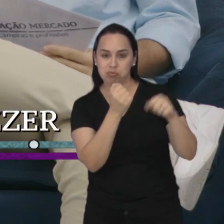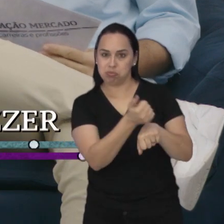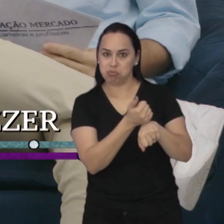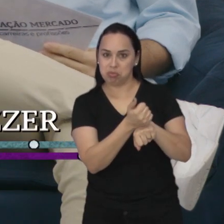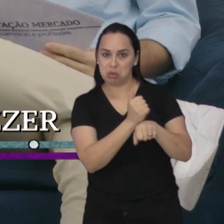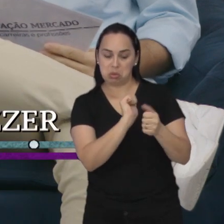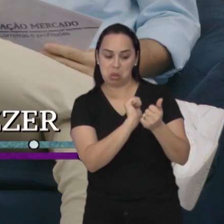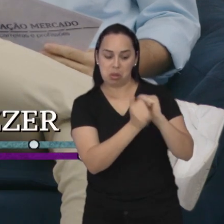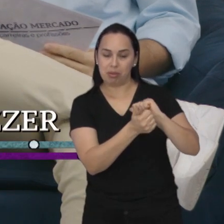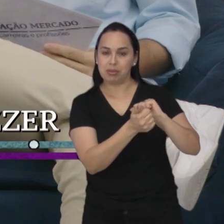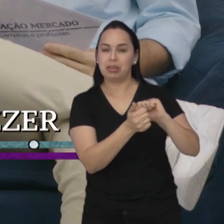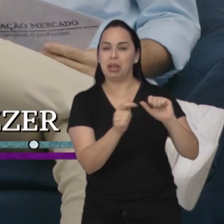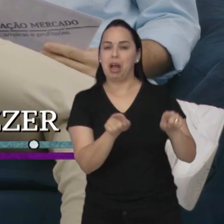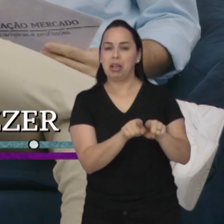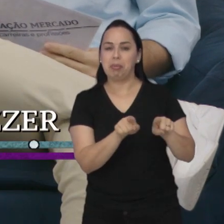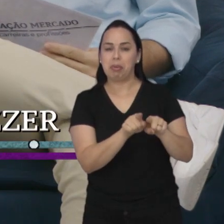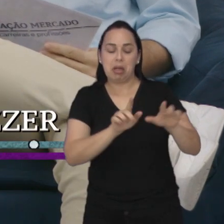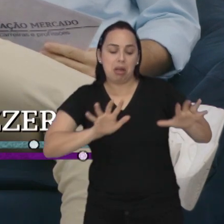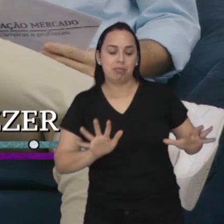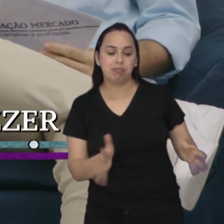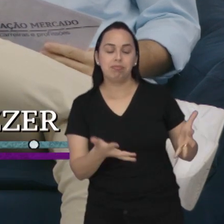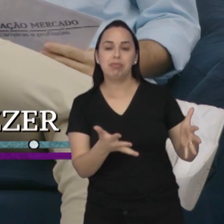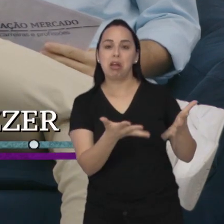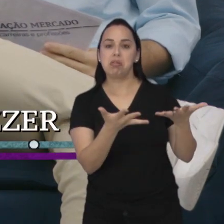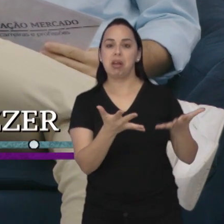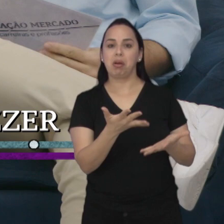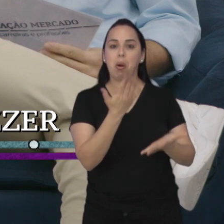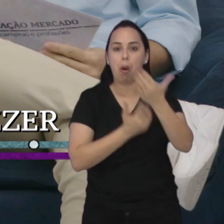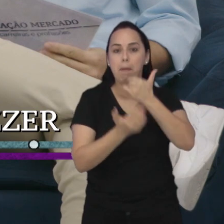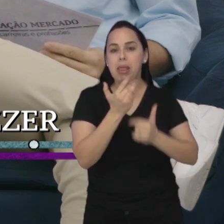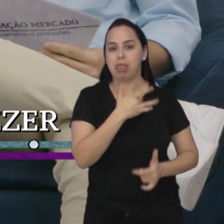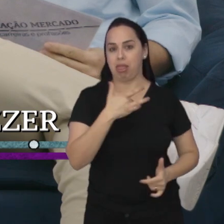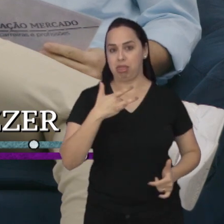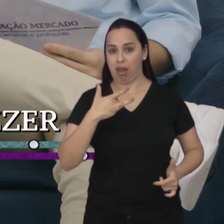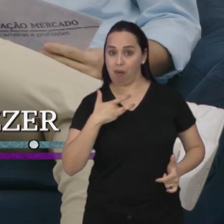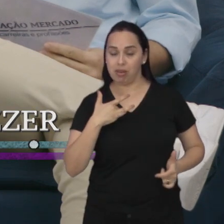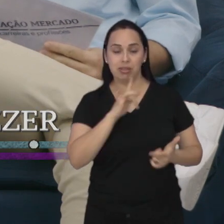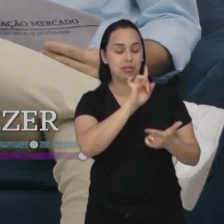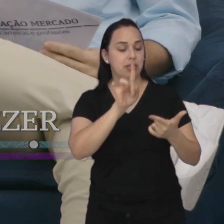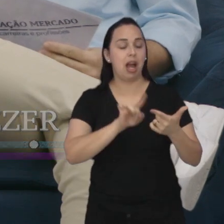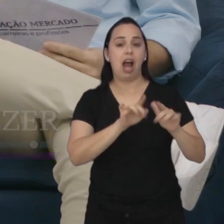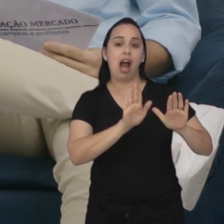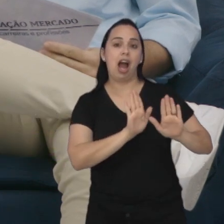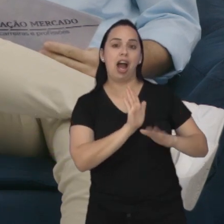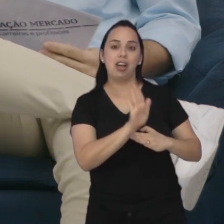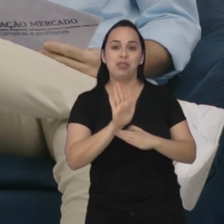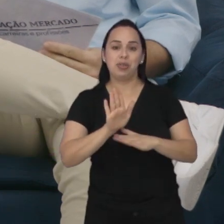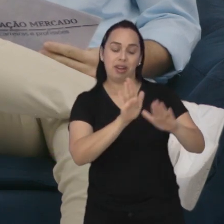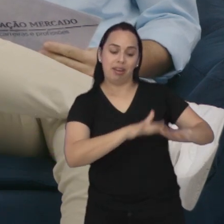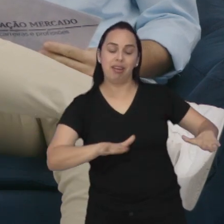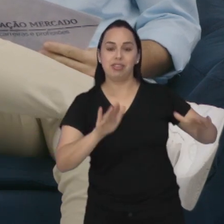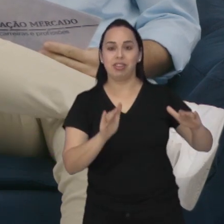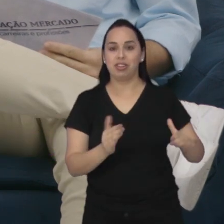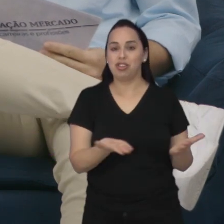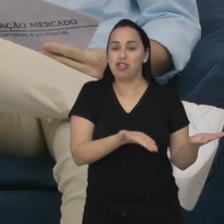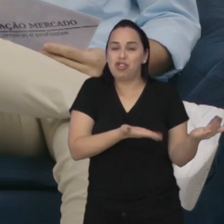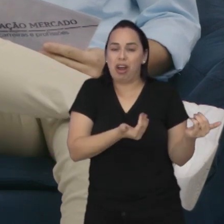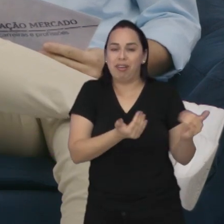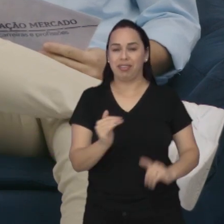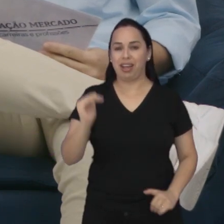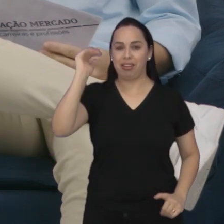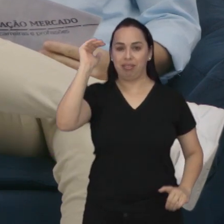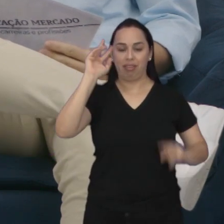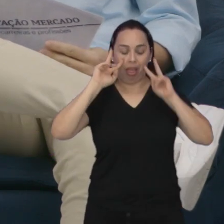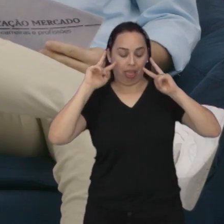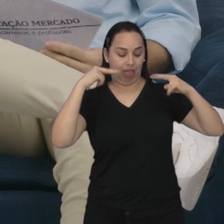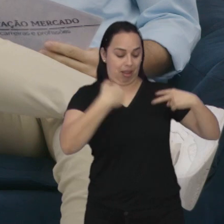esportivas, faz muito mais do que estimular hábitos saudáveis. Ele também ajuda crianças, jovens e adultos a